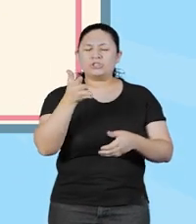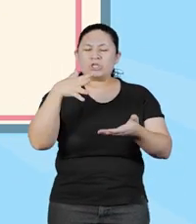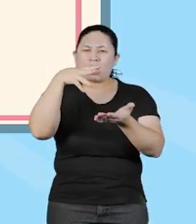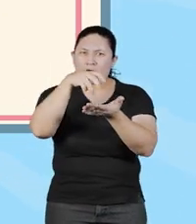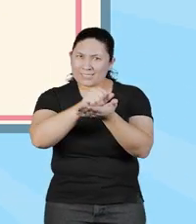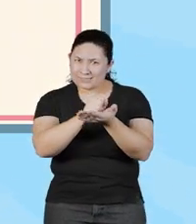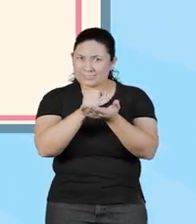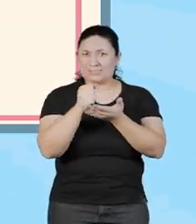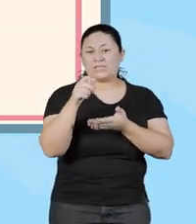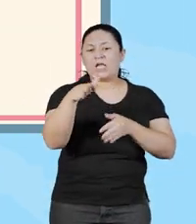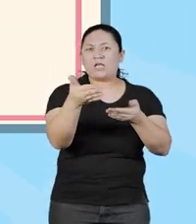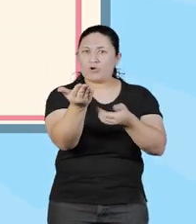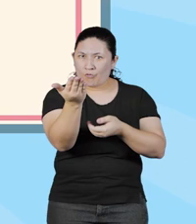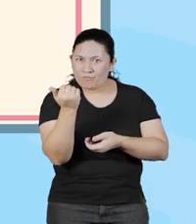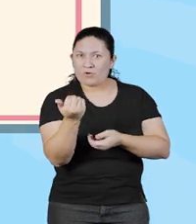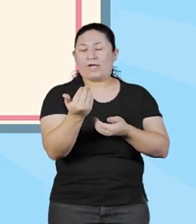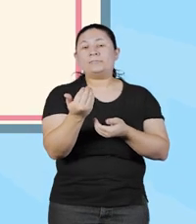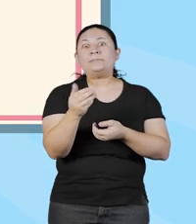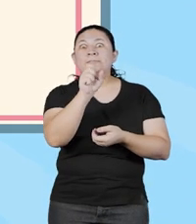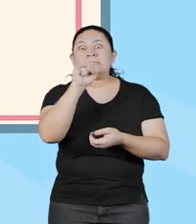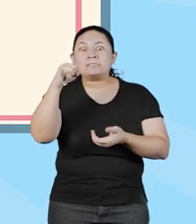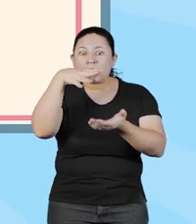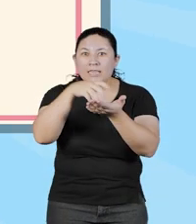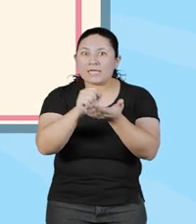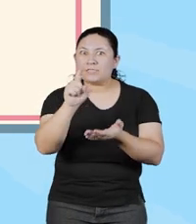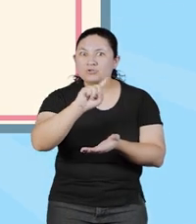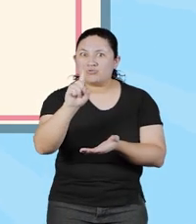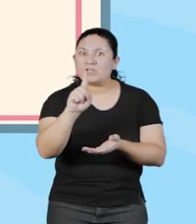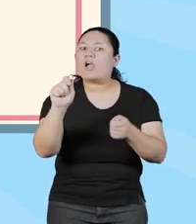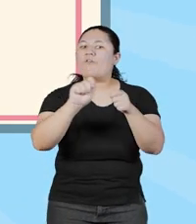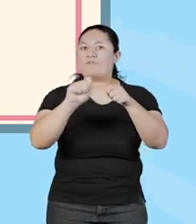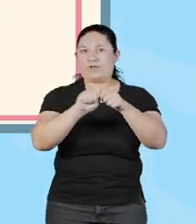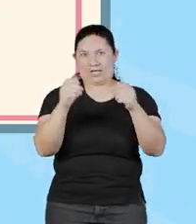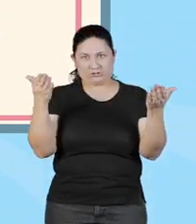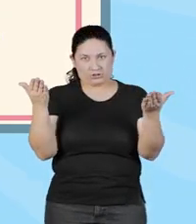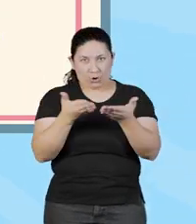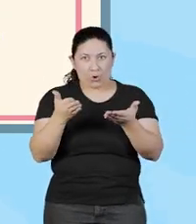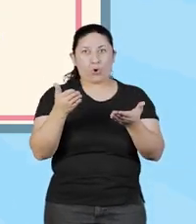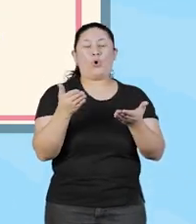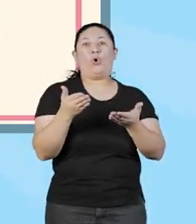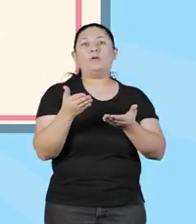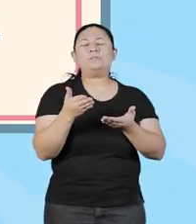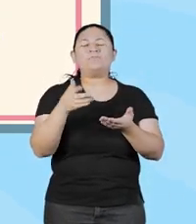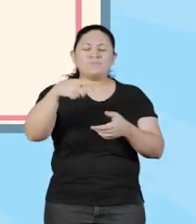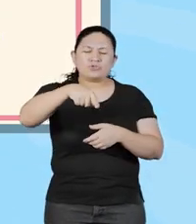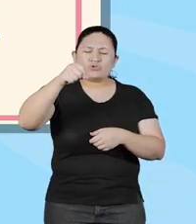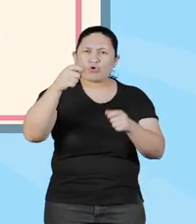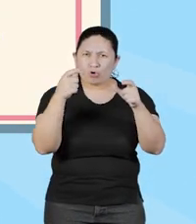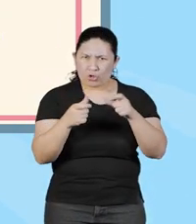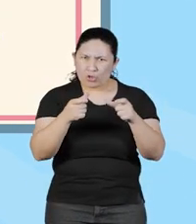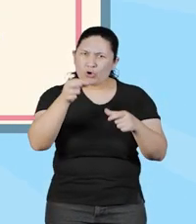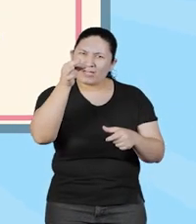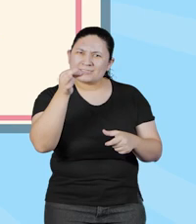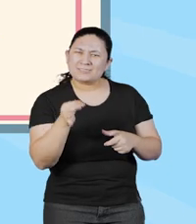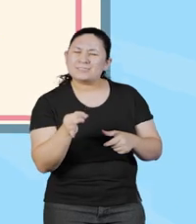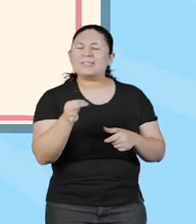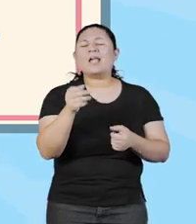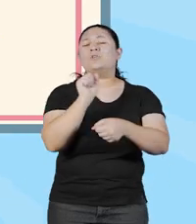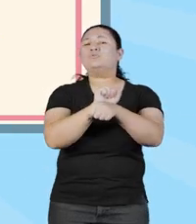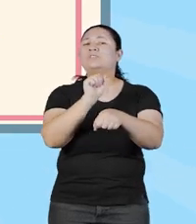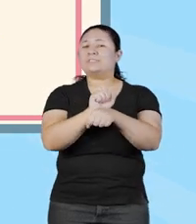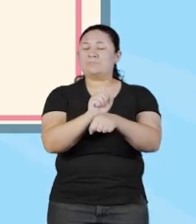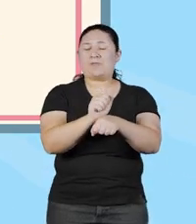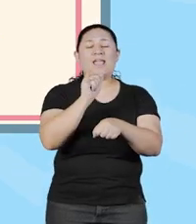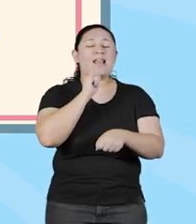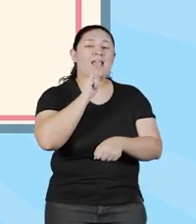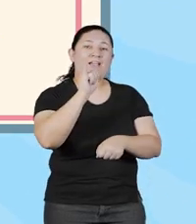e convocadas. Se ainda não cadastrou, faça agora seu cadastro. Escolha o local de vacinação e aguarde o agendamento por